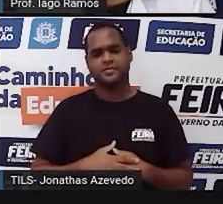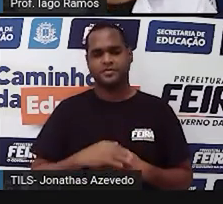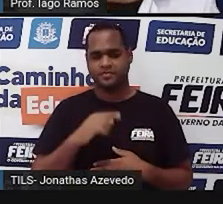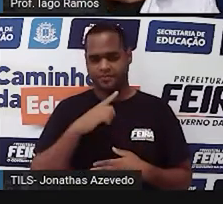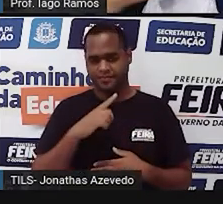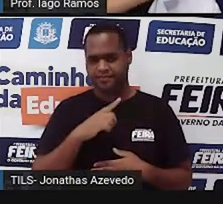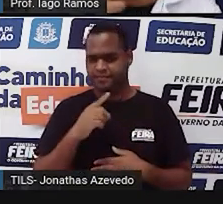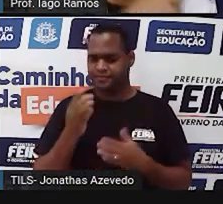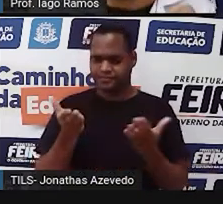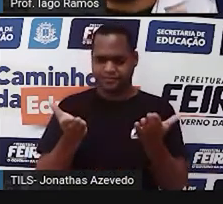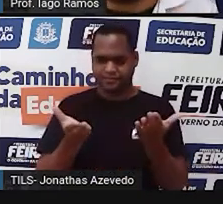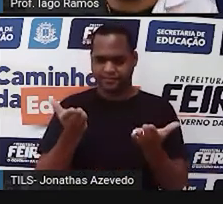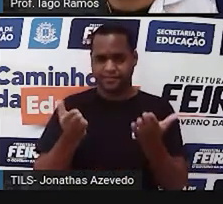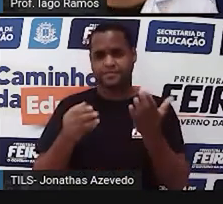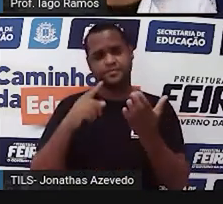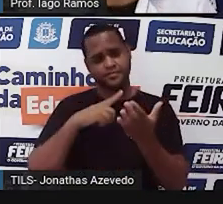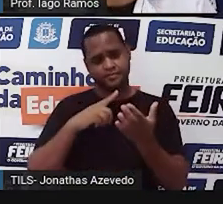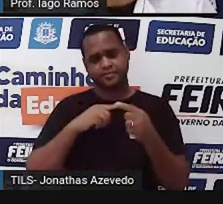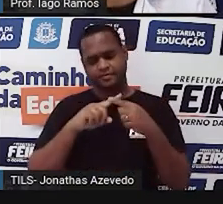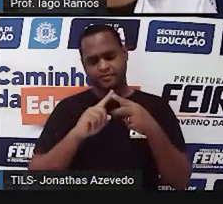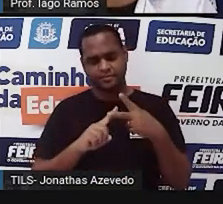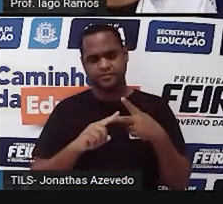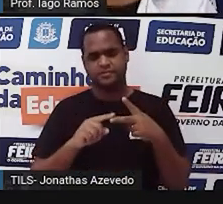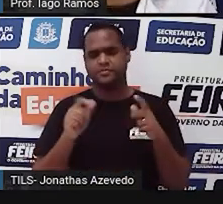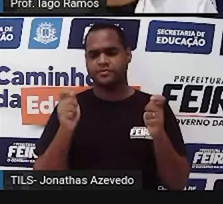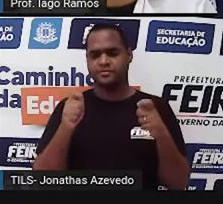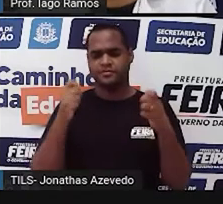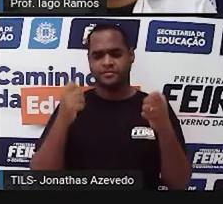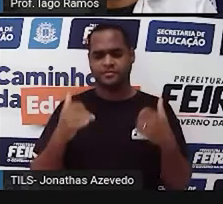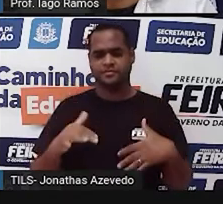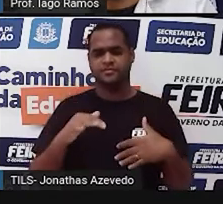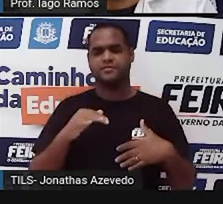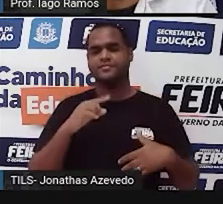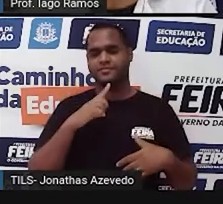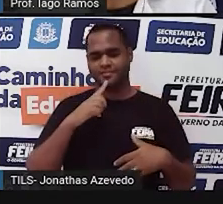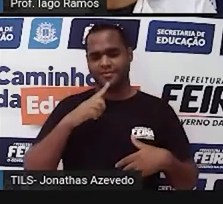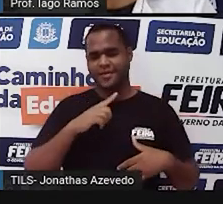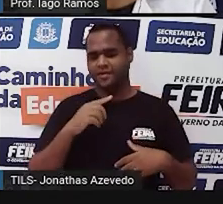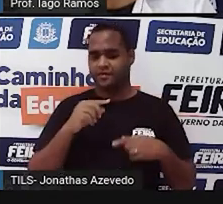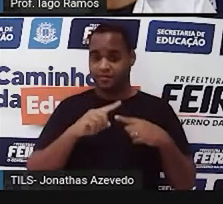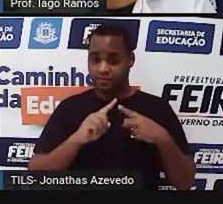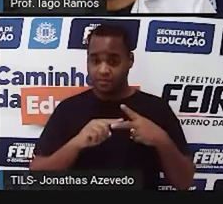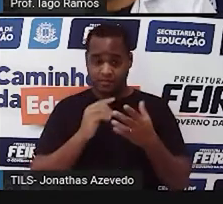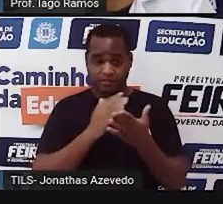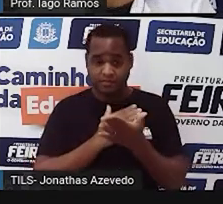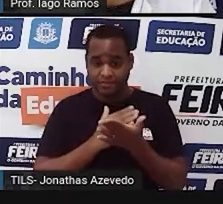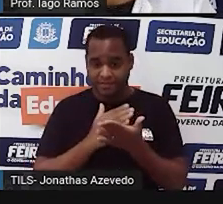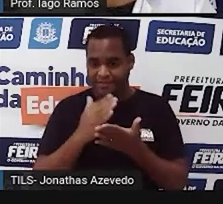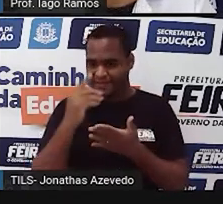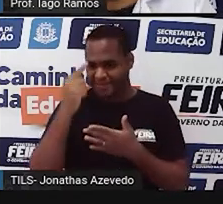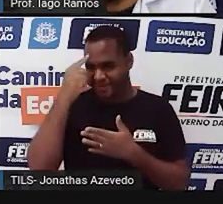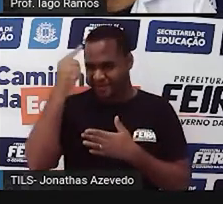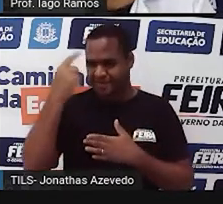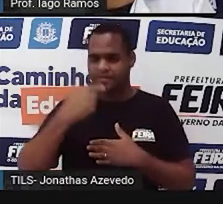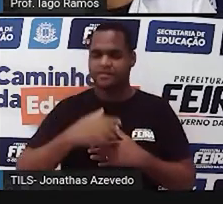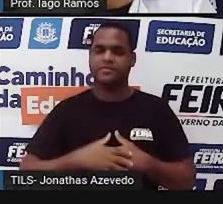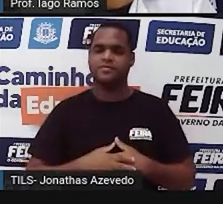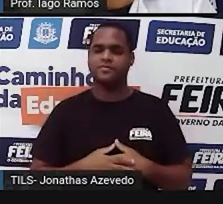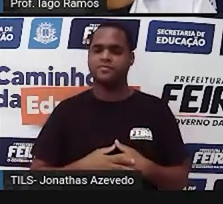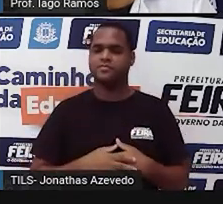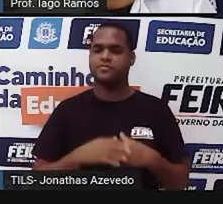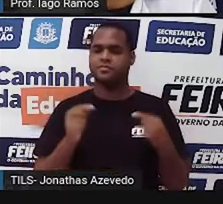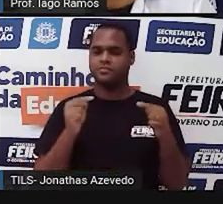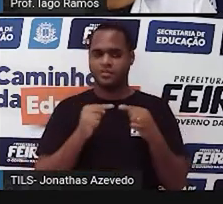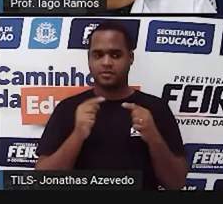pratos, como eu já tinha dito lá no início da aula, certo? Então, tá aí um pouco sobre, né,